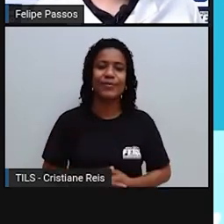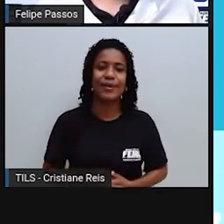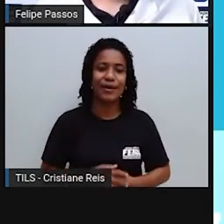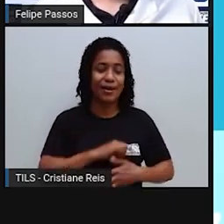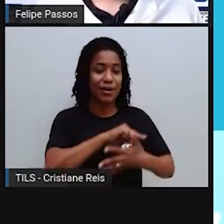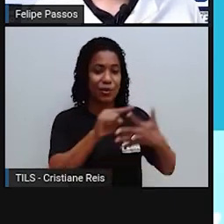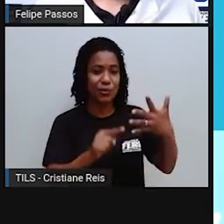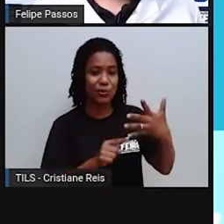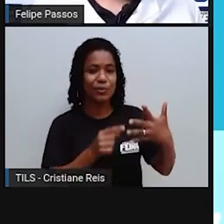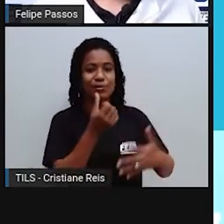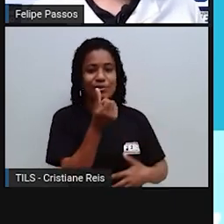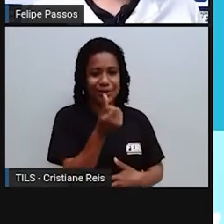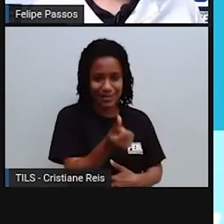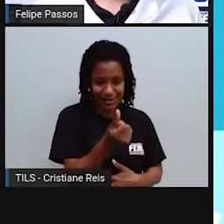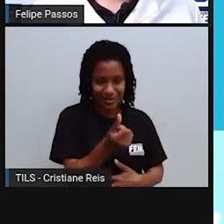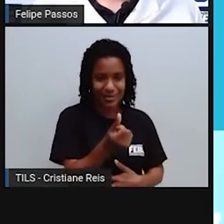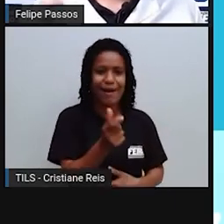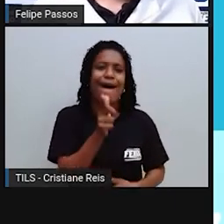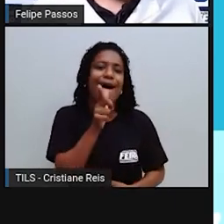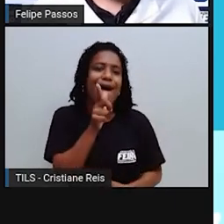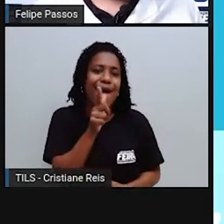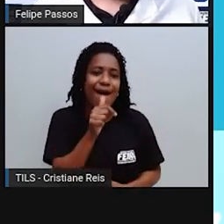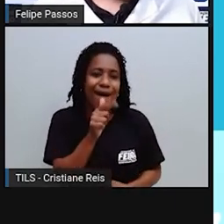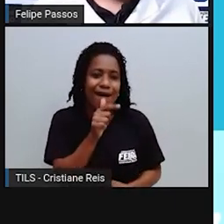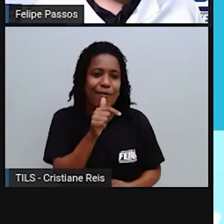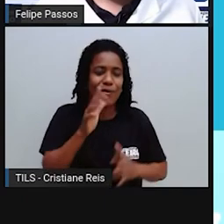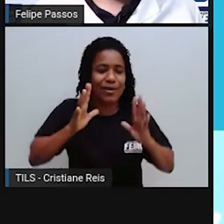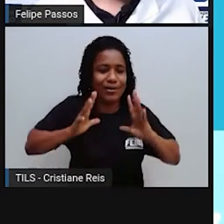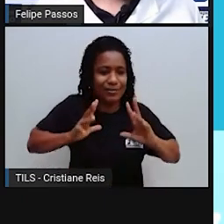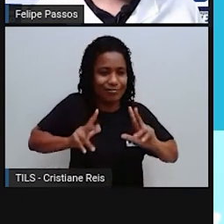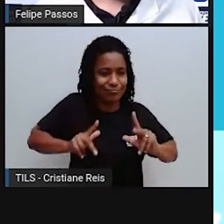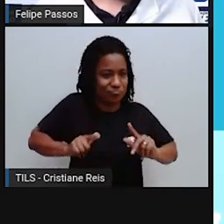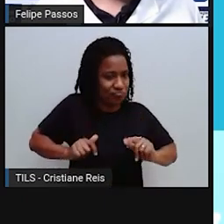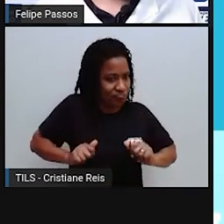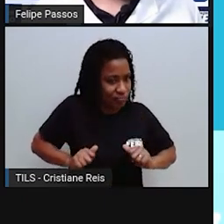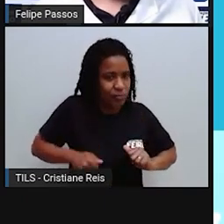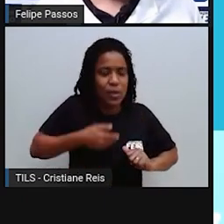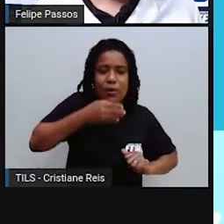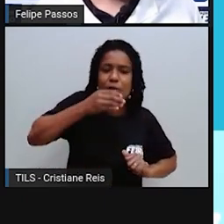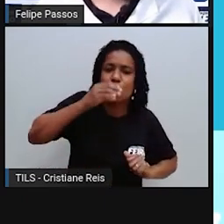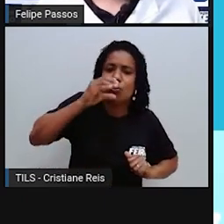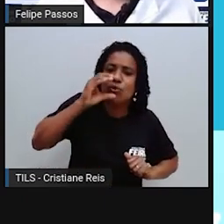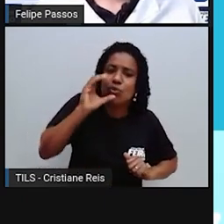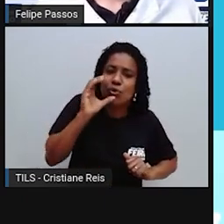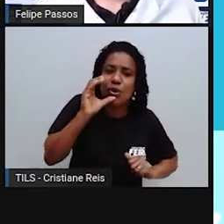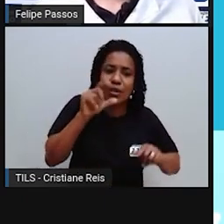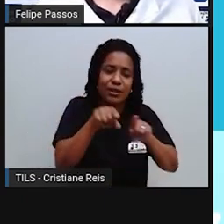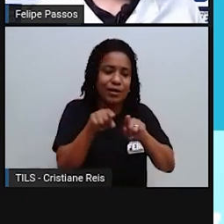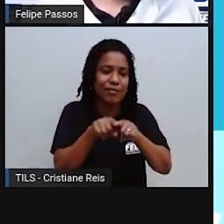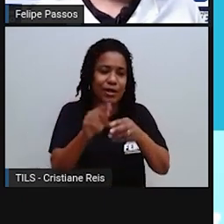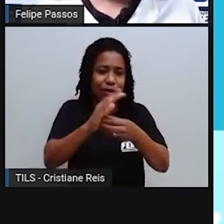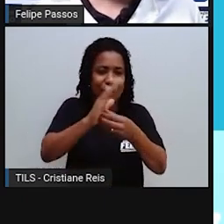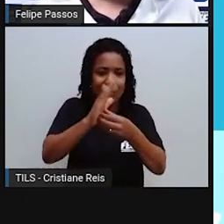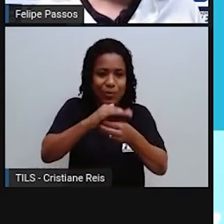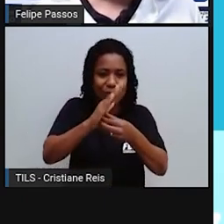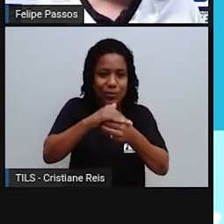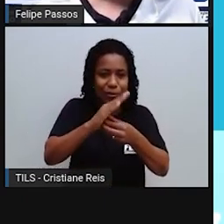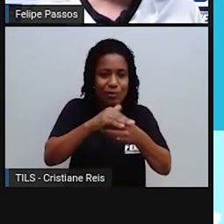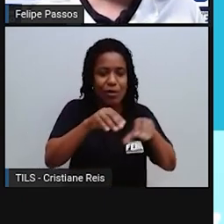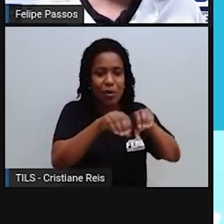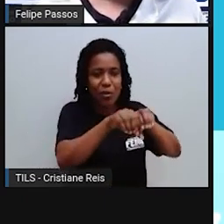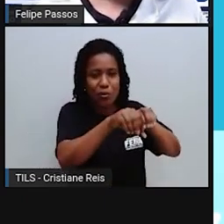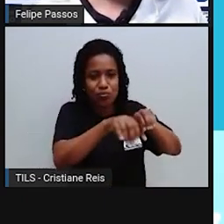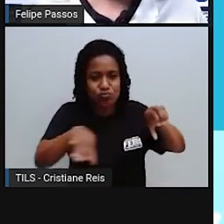e saneamento, então a gente precisa garantir que todo mundo tem acesso a água potável, água limpa, melhorar as formas de